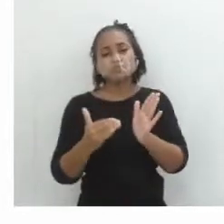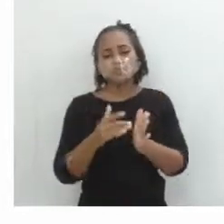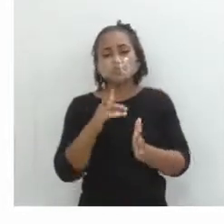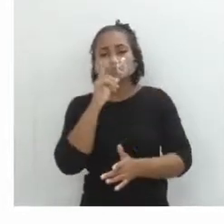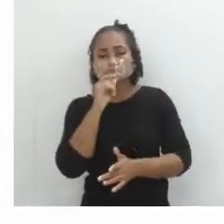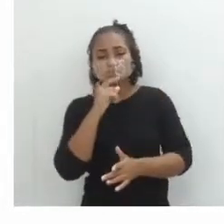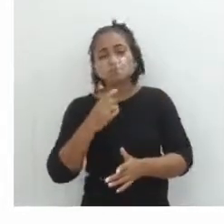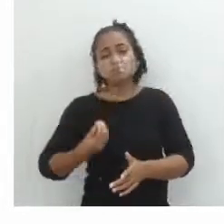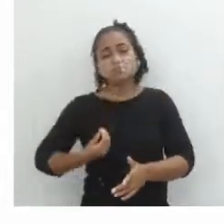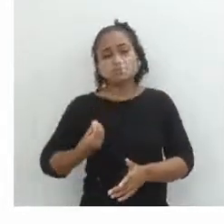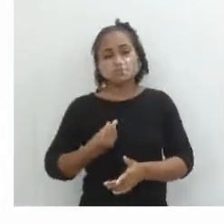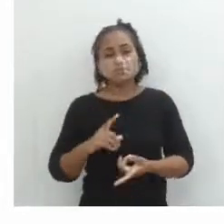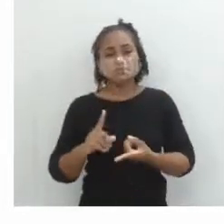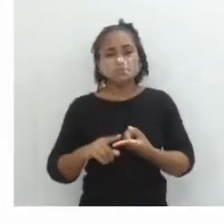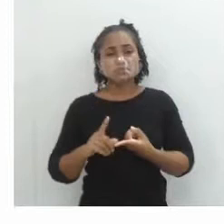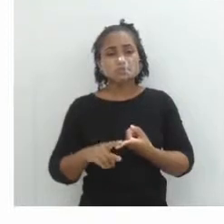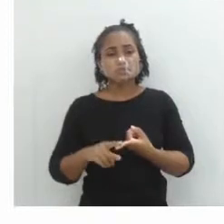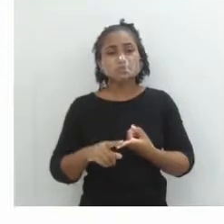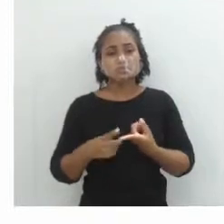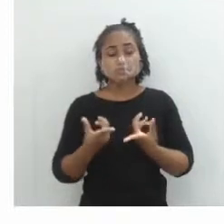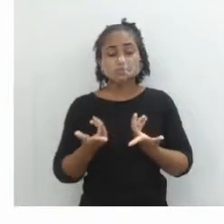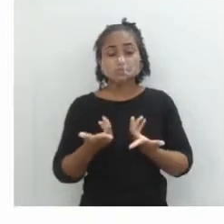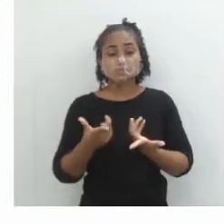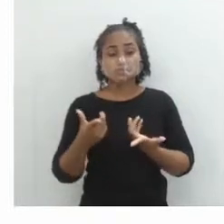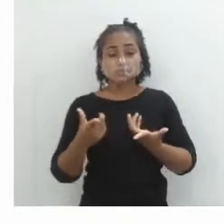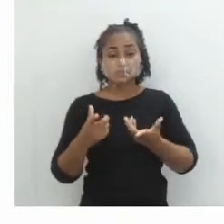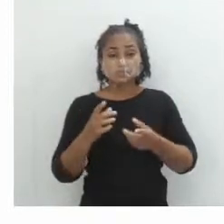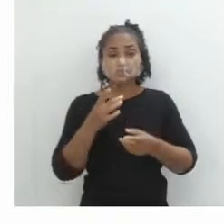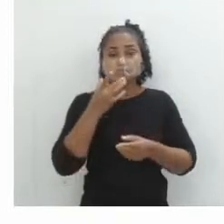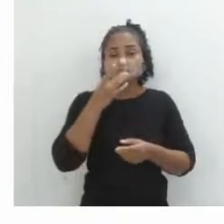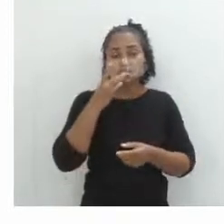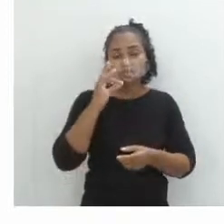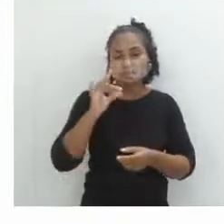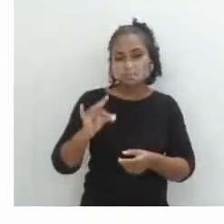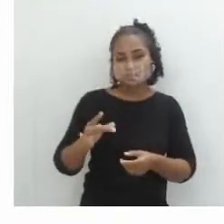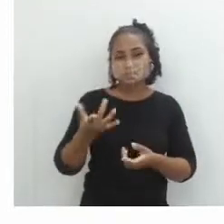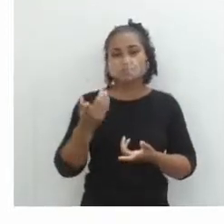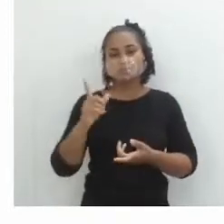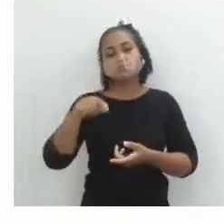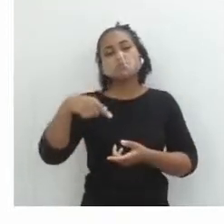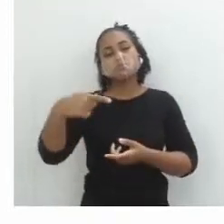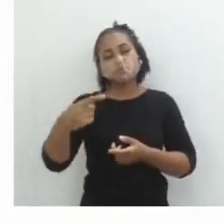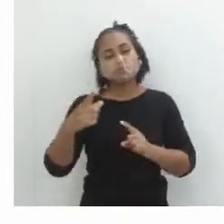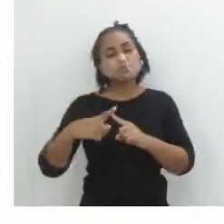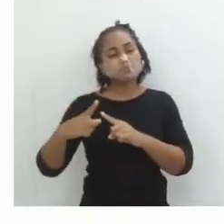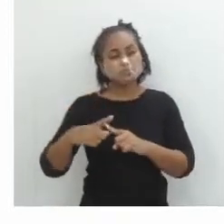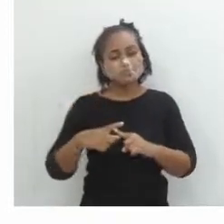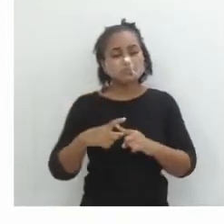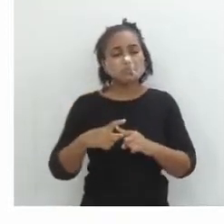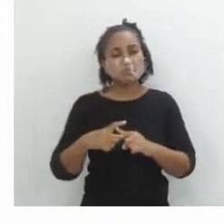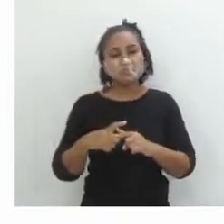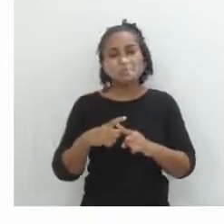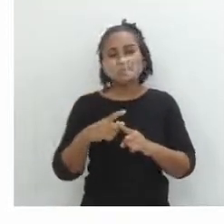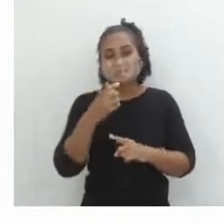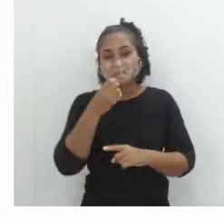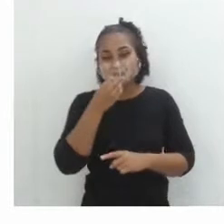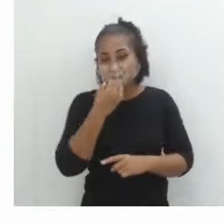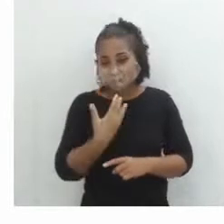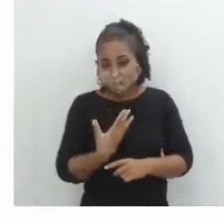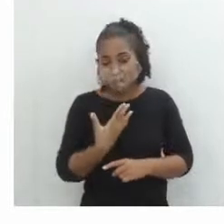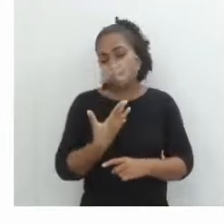existente. Eles possuem um grande grau de salinidade como a presença de outros sais e ela não é considerada